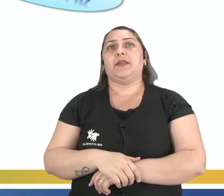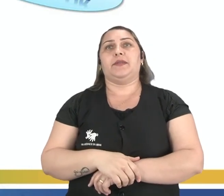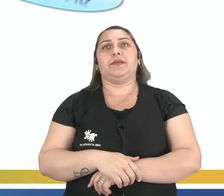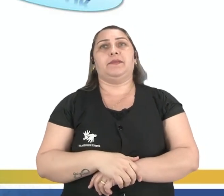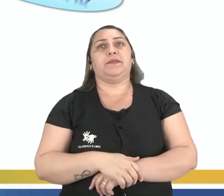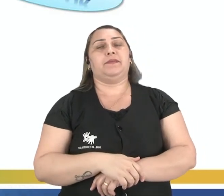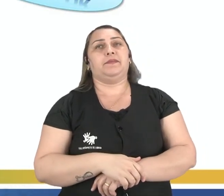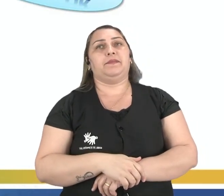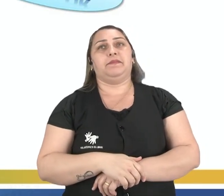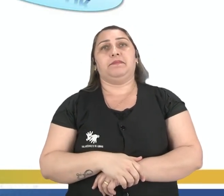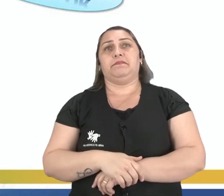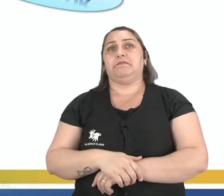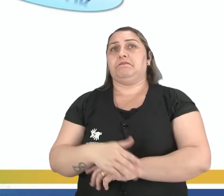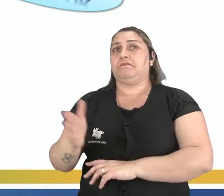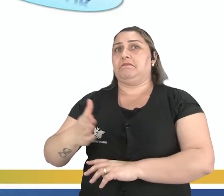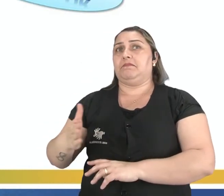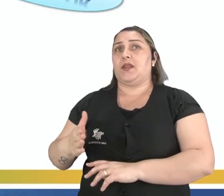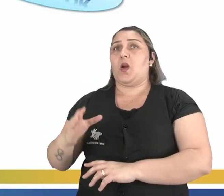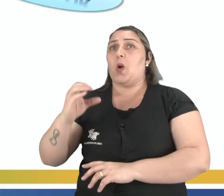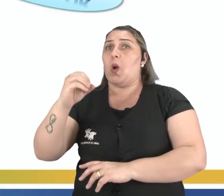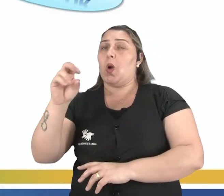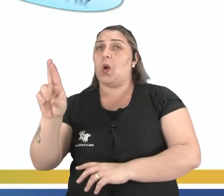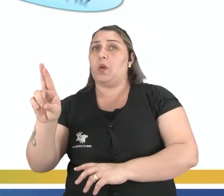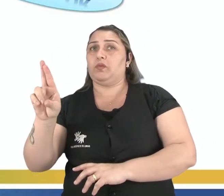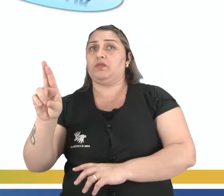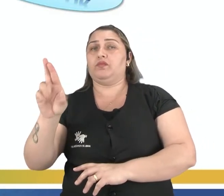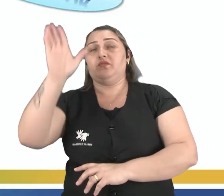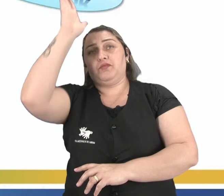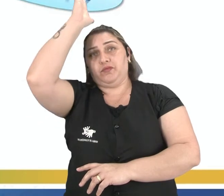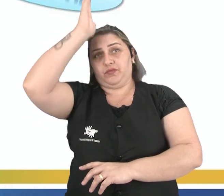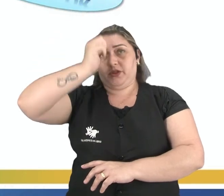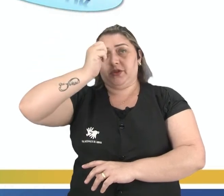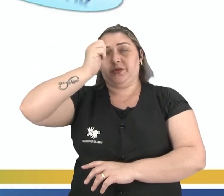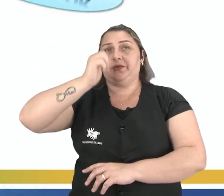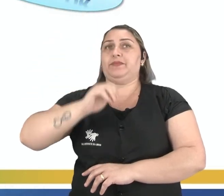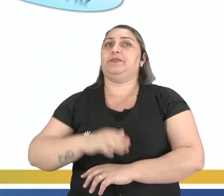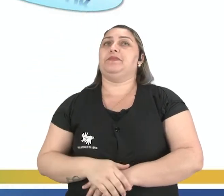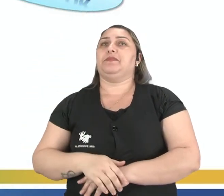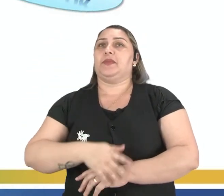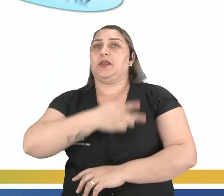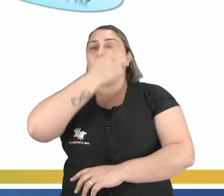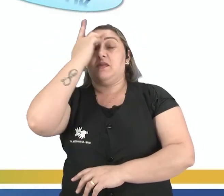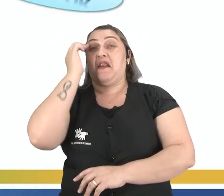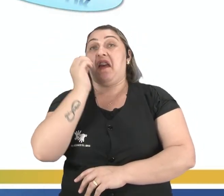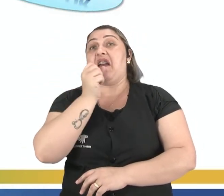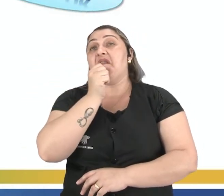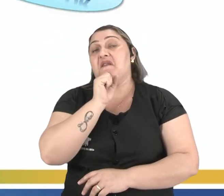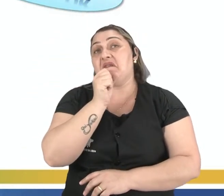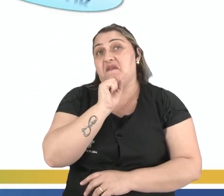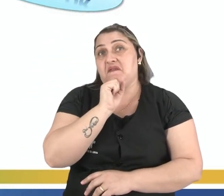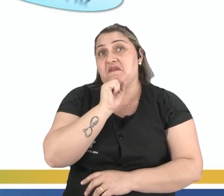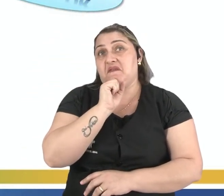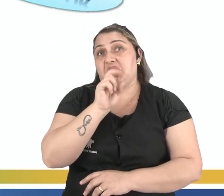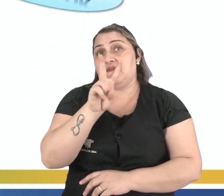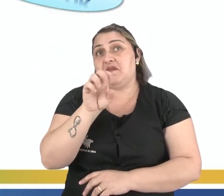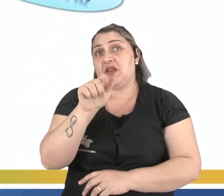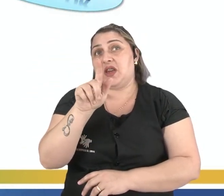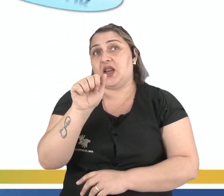eu não como peixe, carne vermelha ou frango. Provavelmente, é a pessoa é veia, né? Vegana.